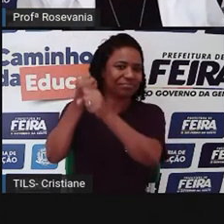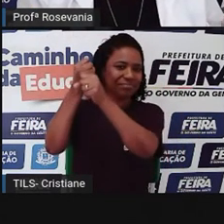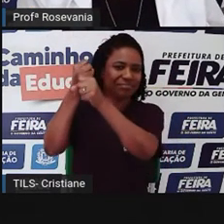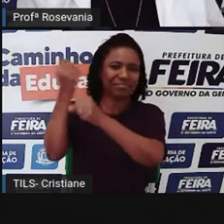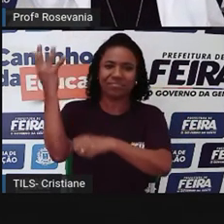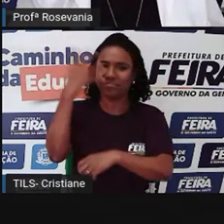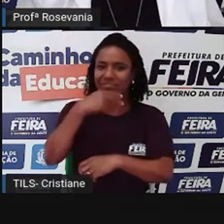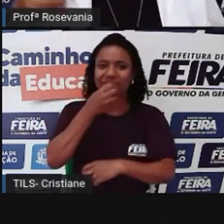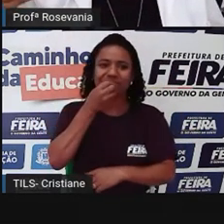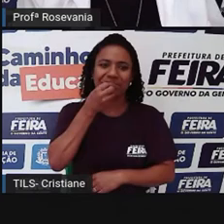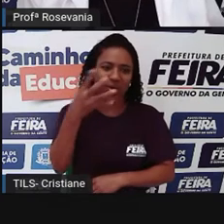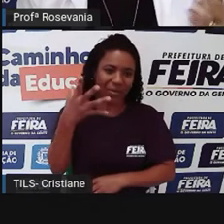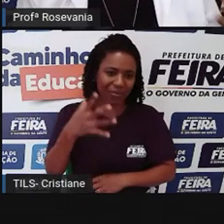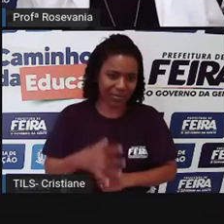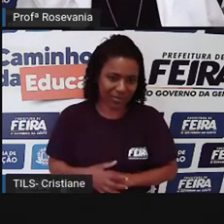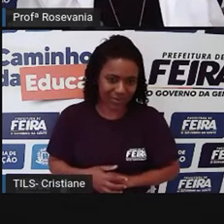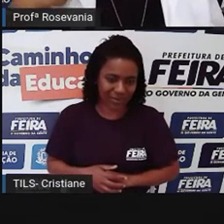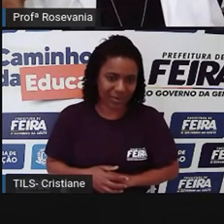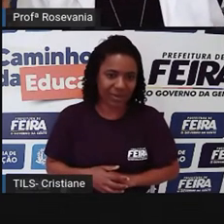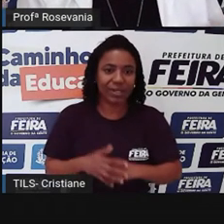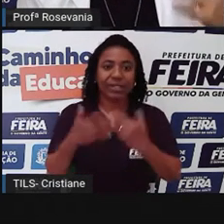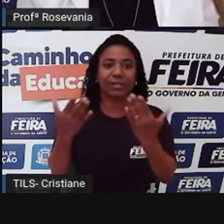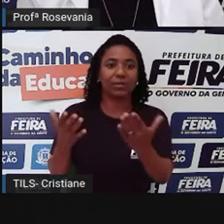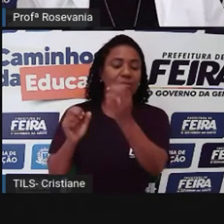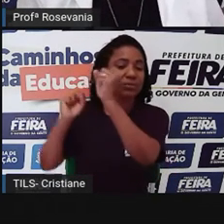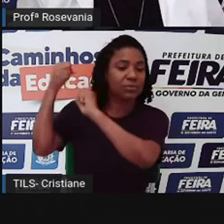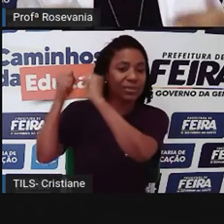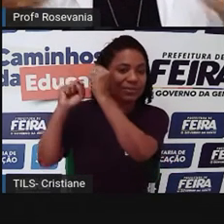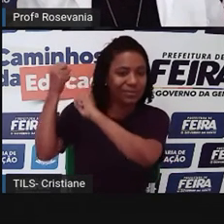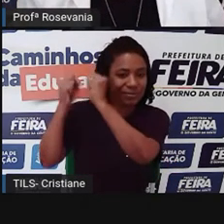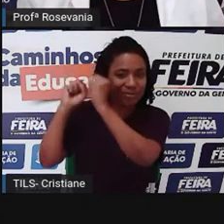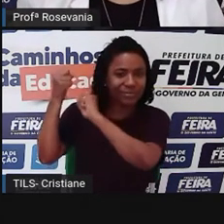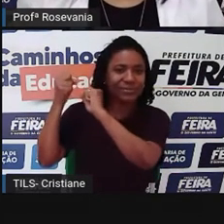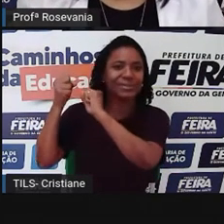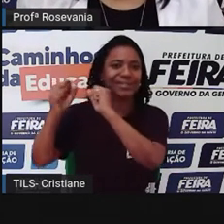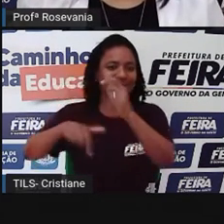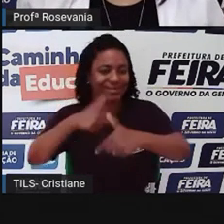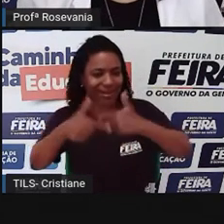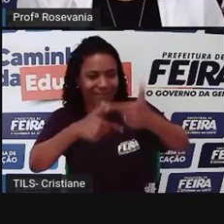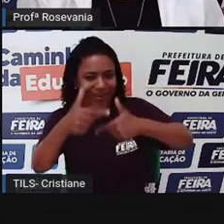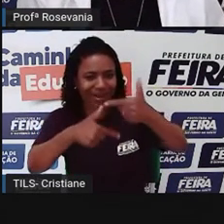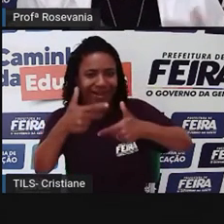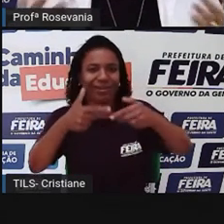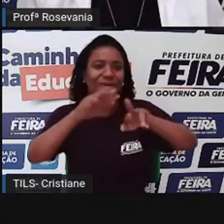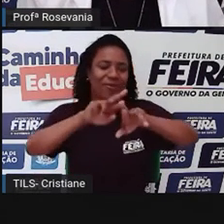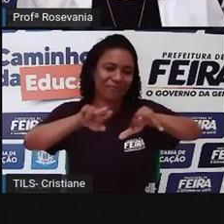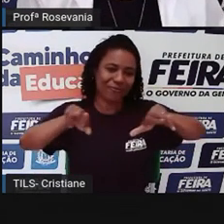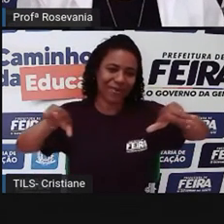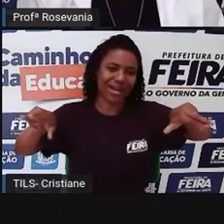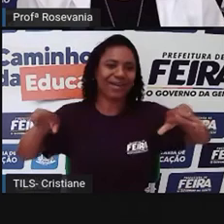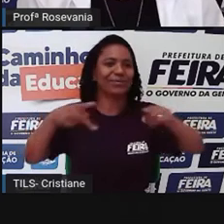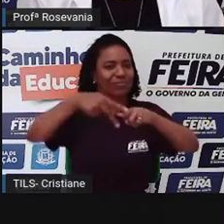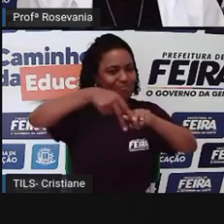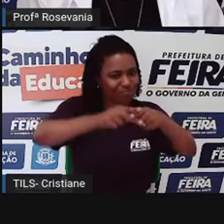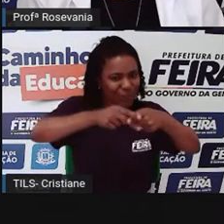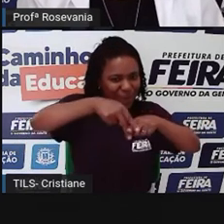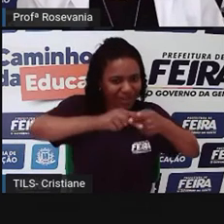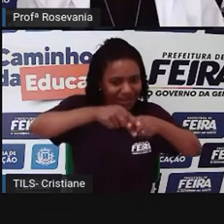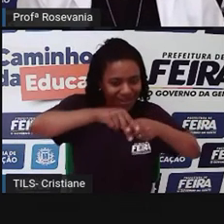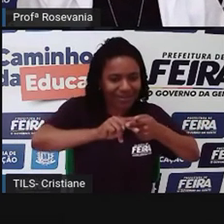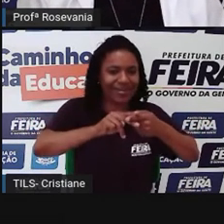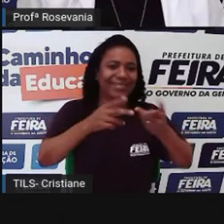você, né, com toda a sua indústria entregando produto, fazendo mandicôs, se não tivesse os mecânicos ali, as oficinas para poder dar